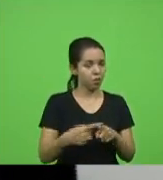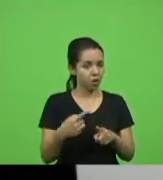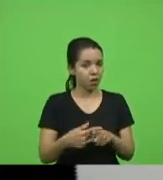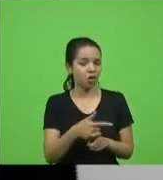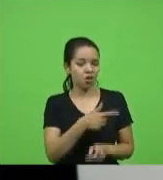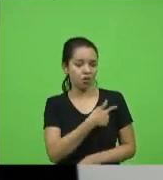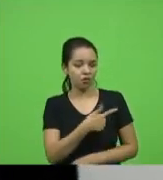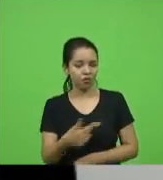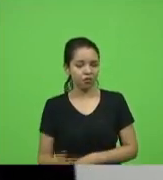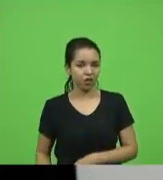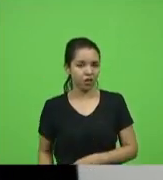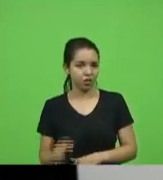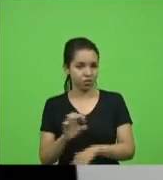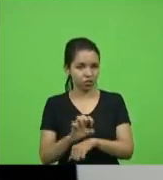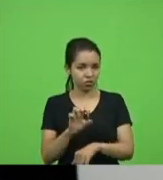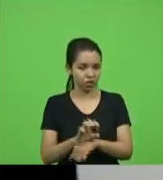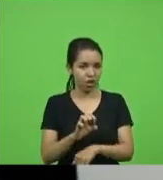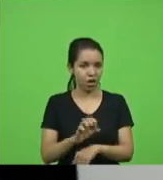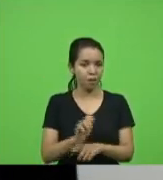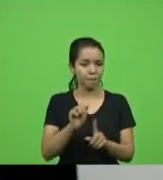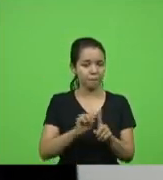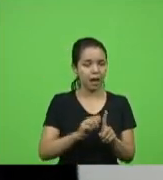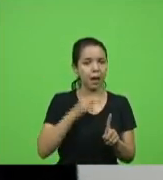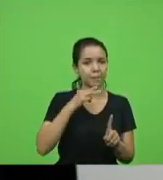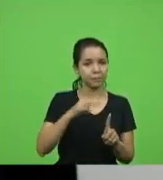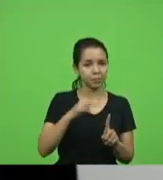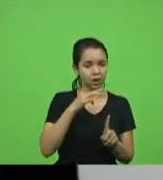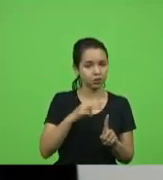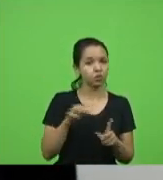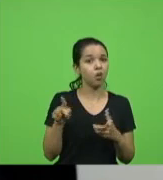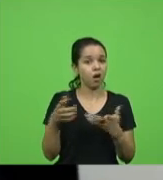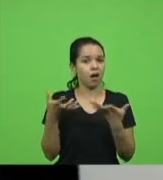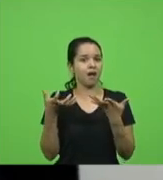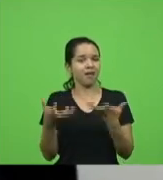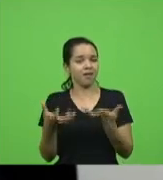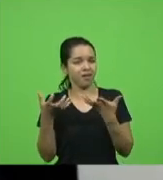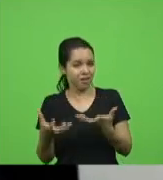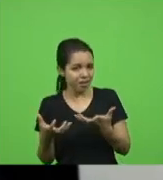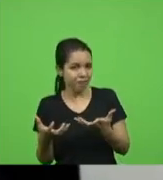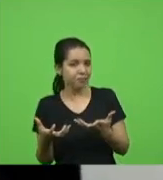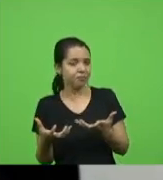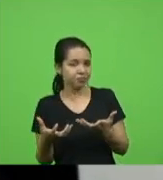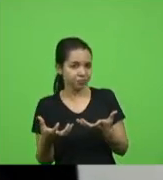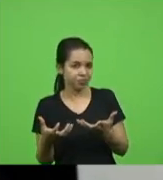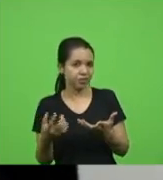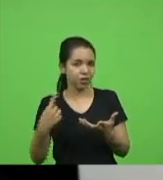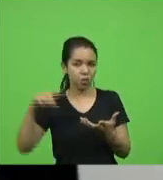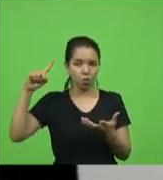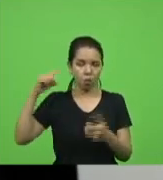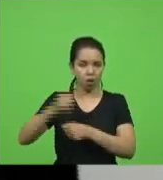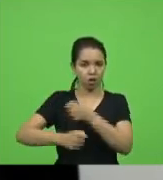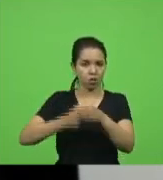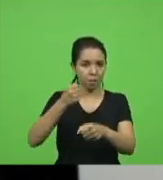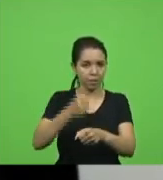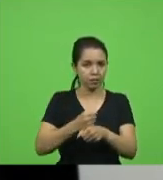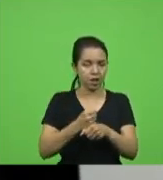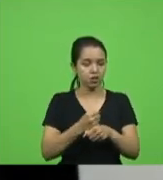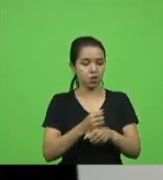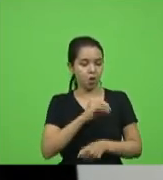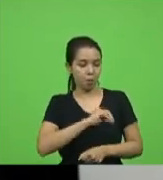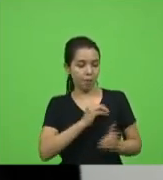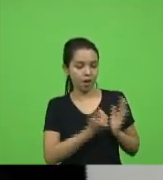estado em março quis fazer março do ano passado uma reposição